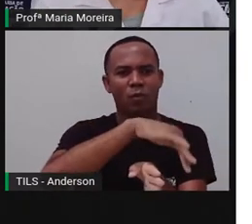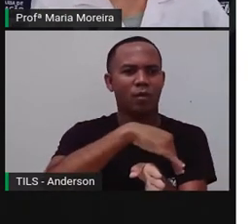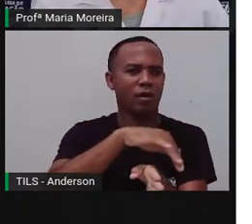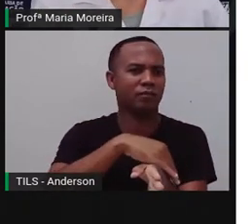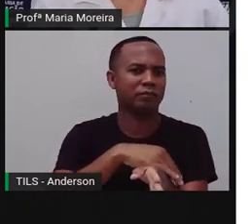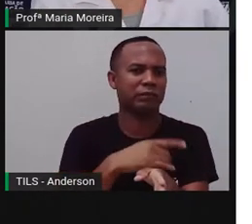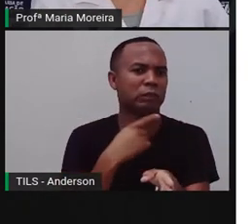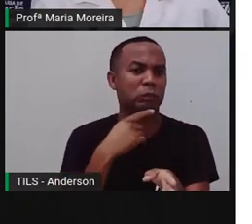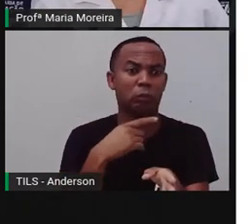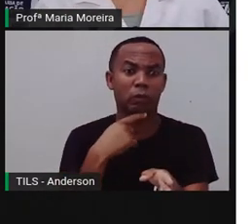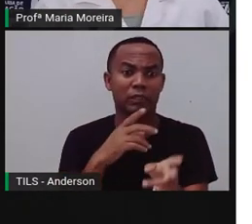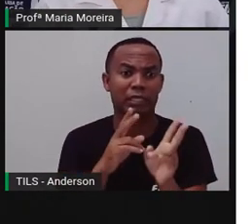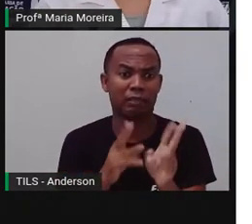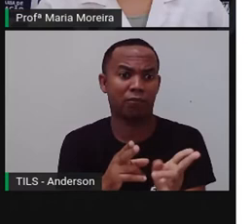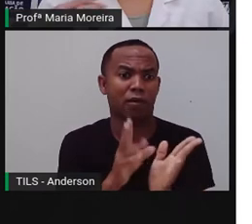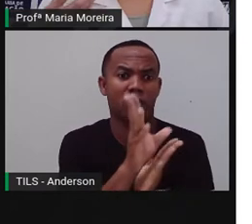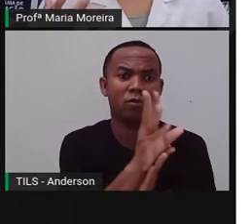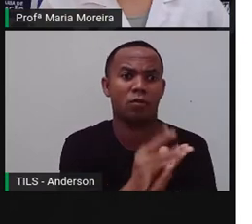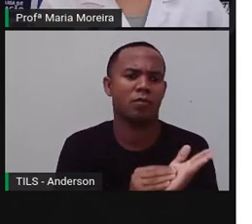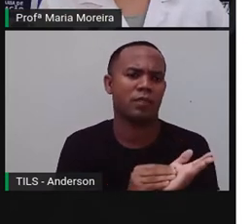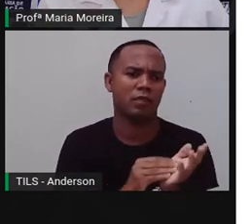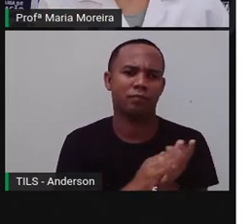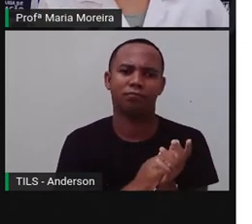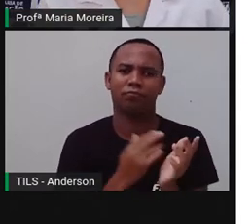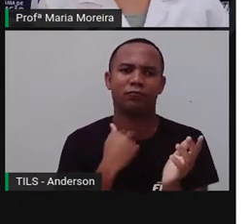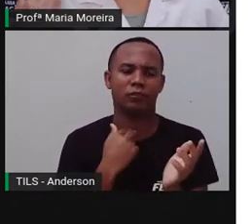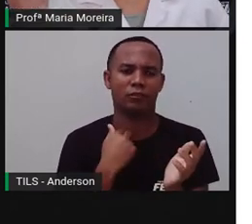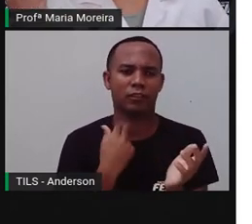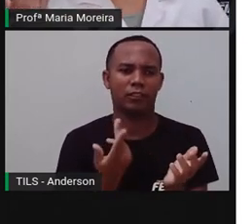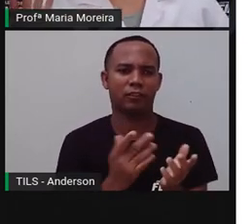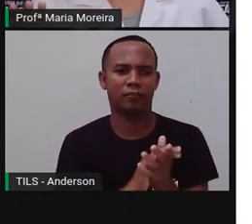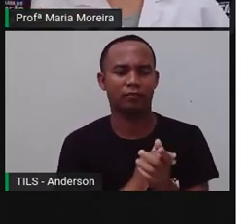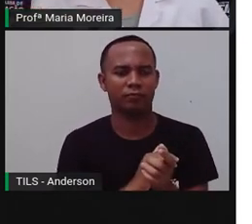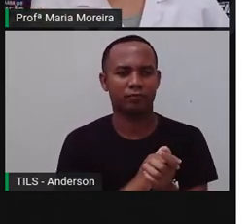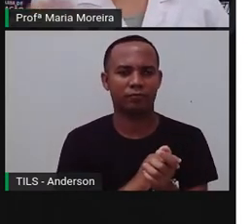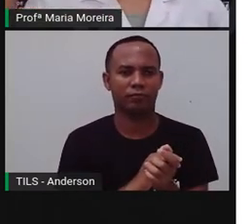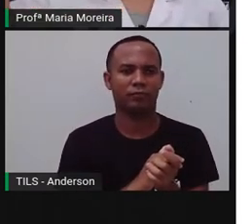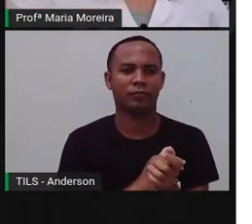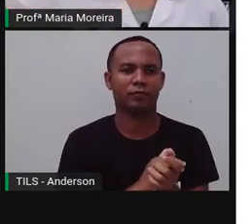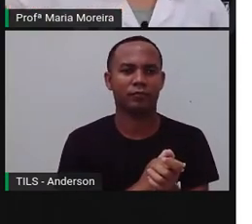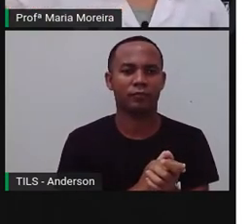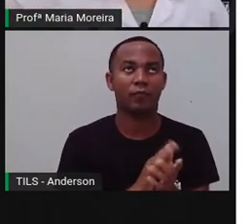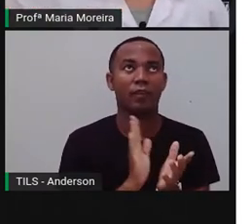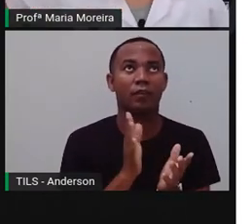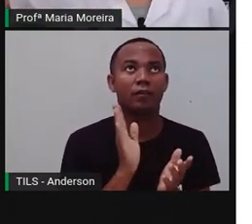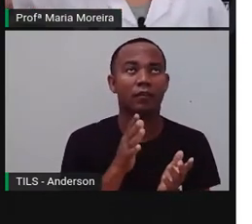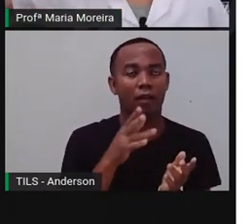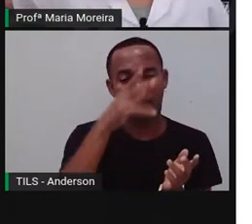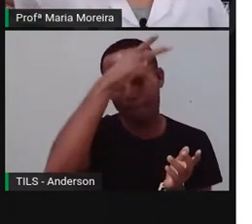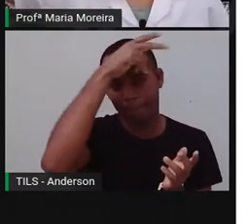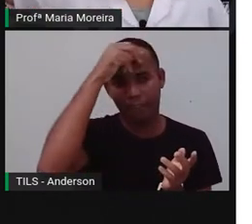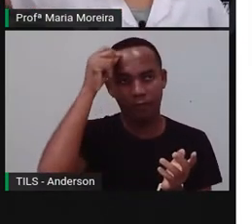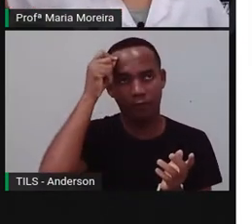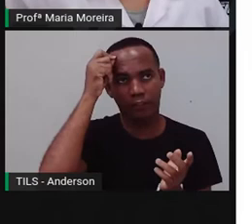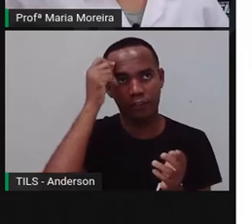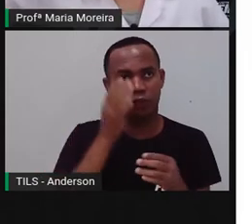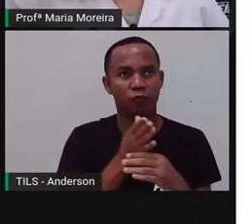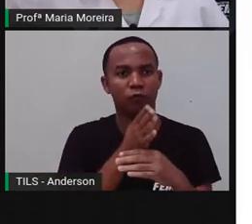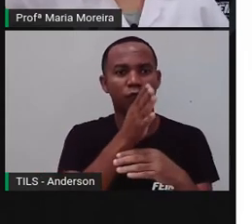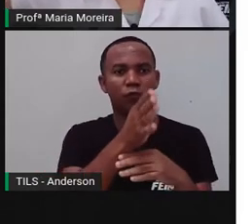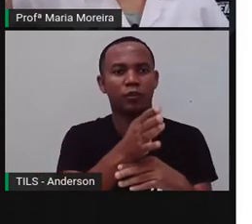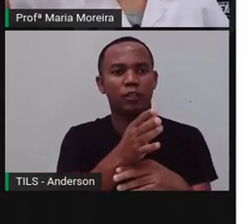igual, você pode ter o quê? Uma inspiração. Quantas vezes a gente já ouviu aqui, ah, não, porque o prefeito tal, ele viajou para